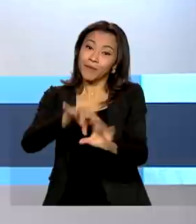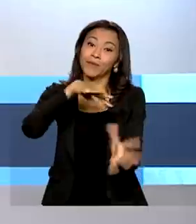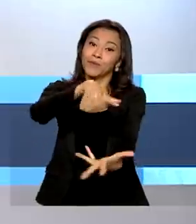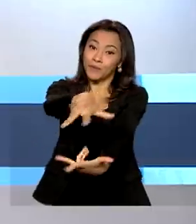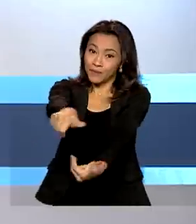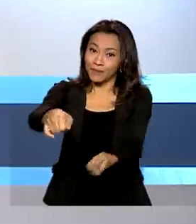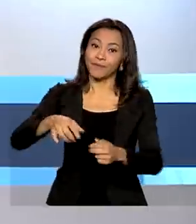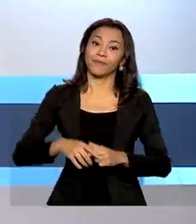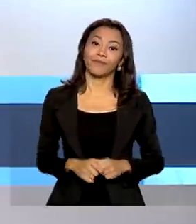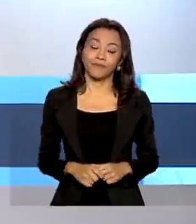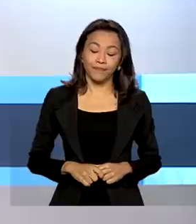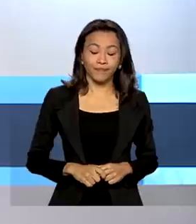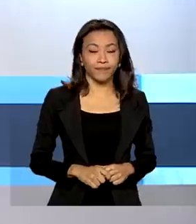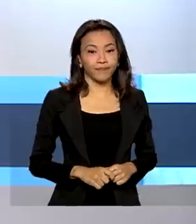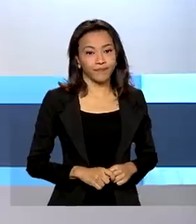mundo.